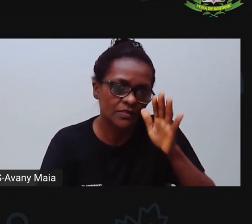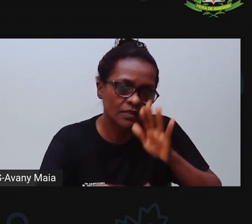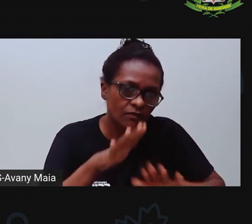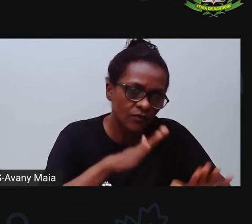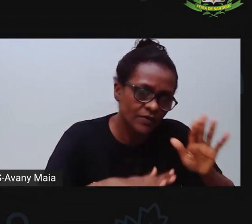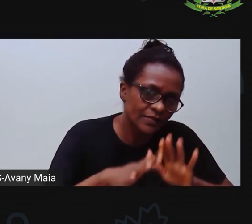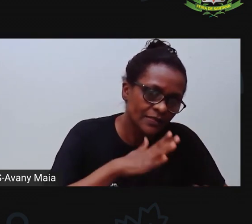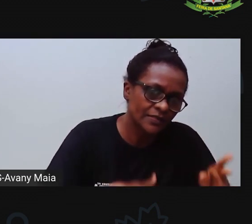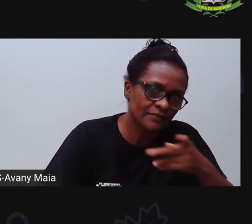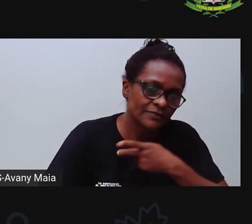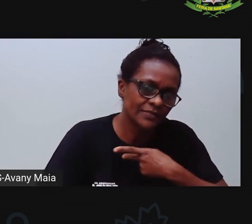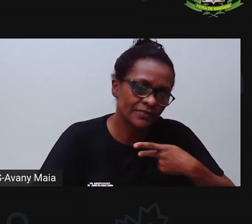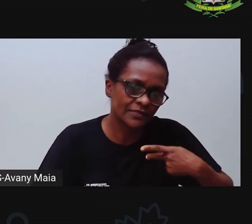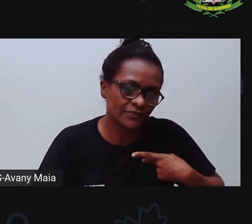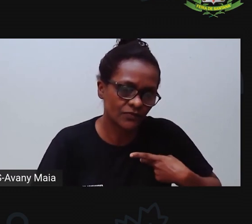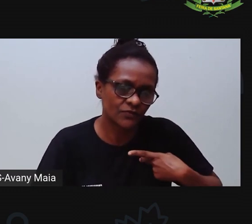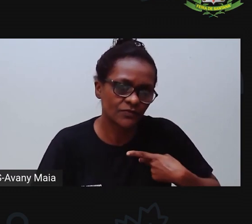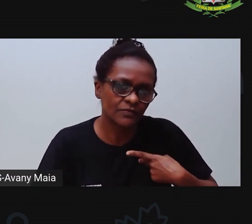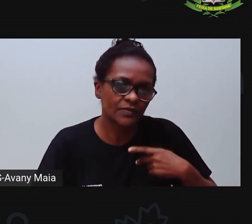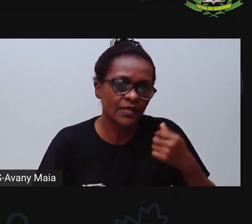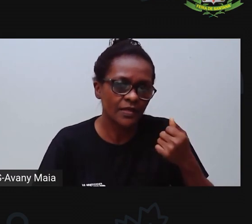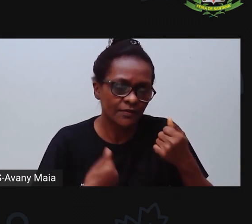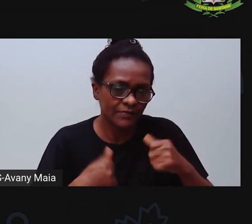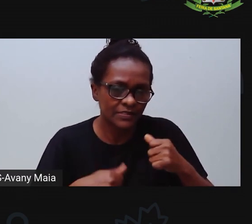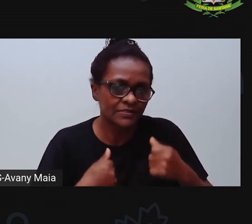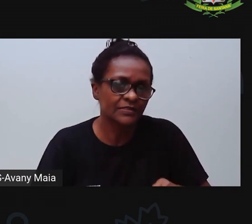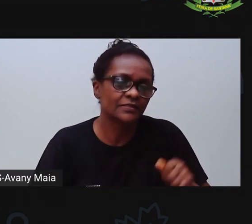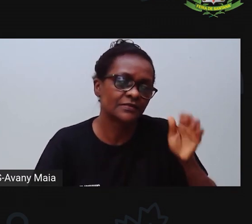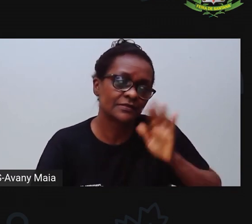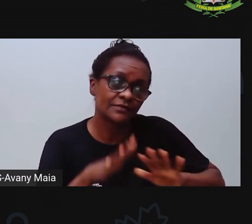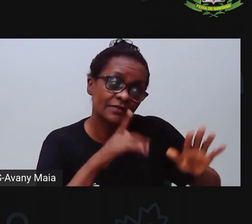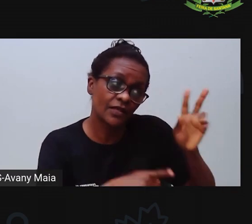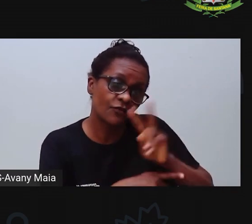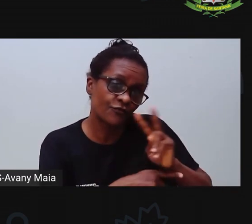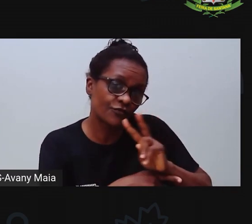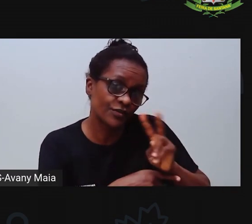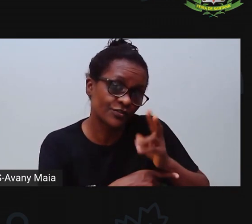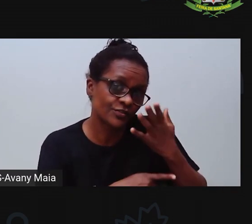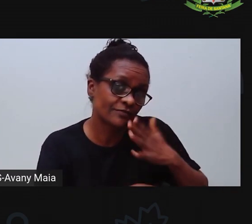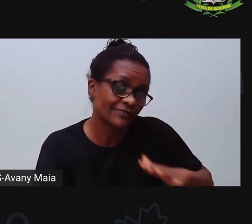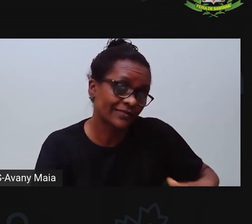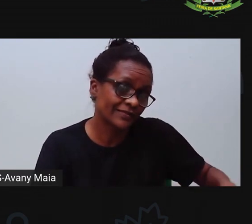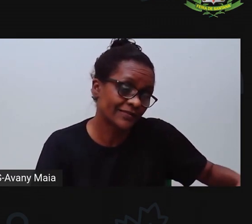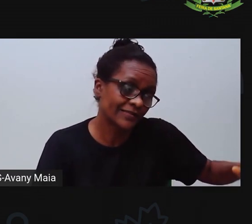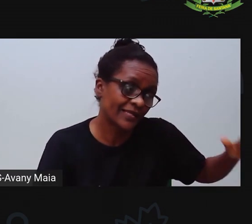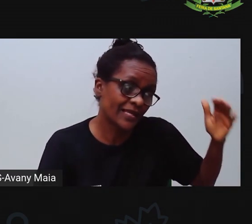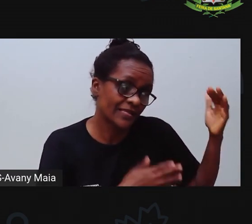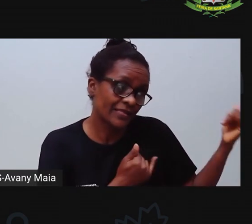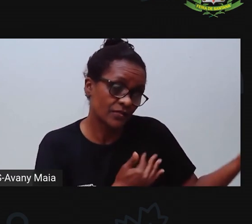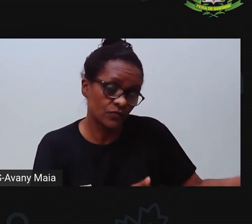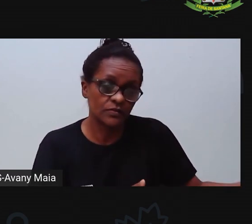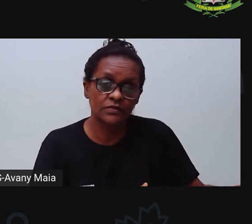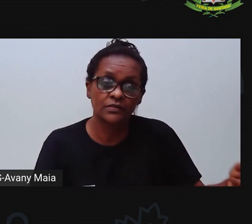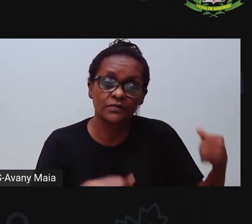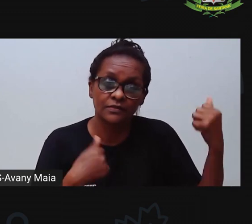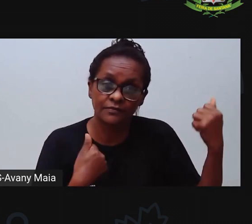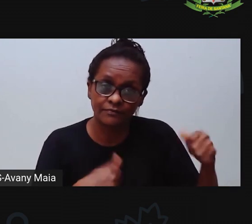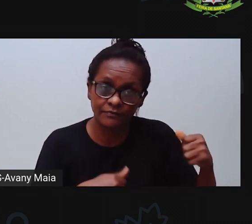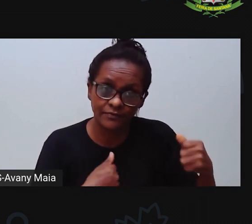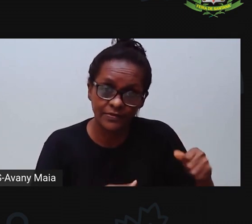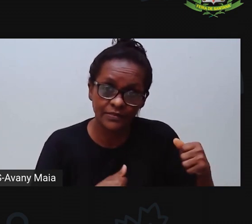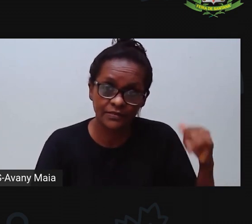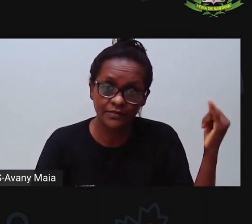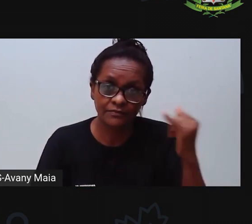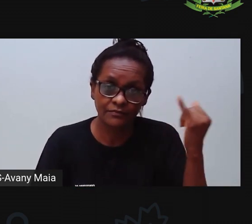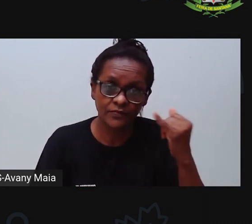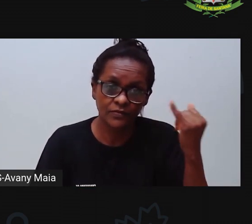vocês, né? Os adultos têm alguns papéis. E as crianças têm outros papéis, né? Então, tem deveres. Cada um tem